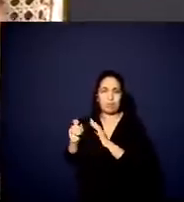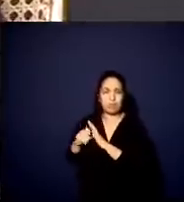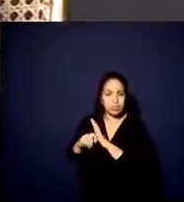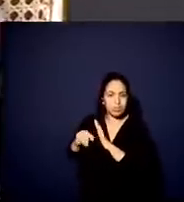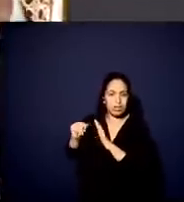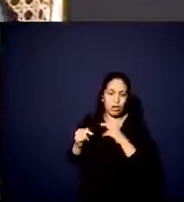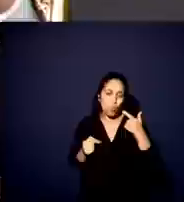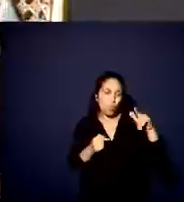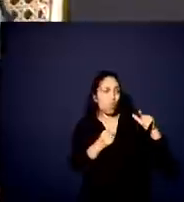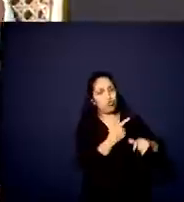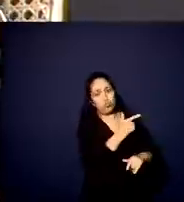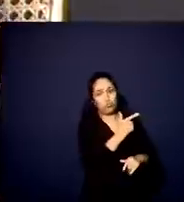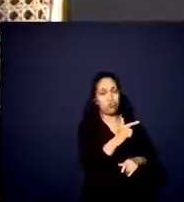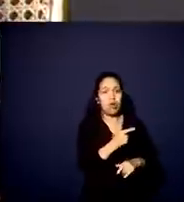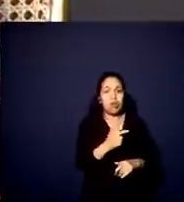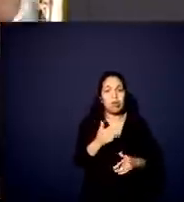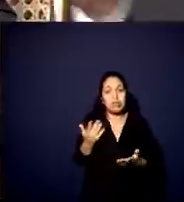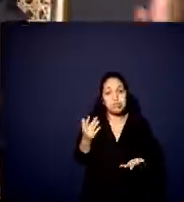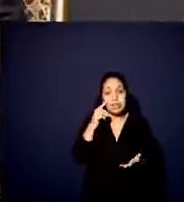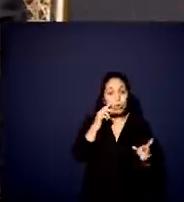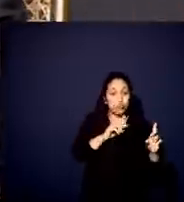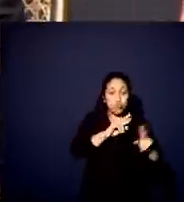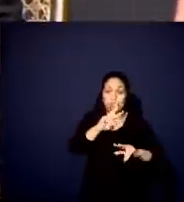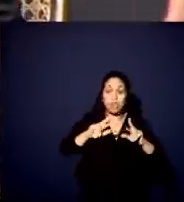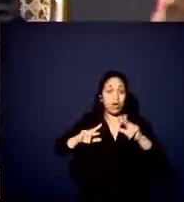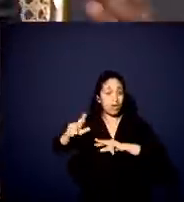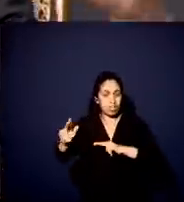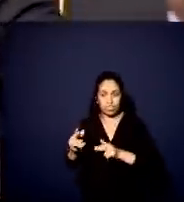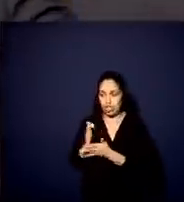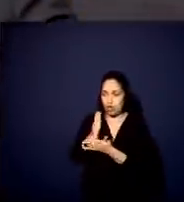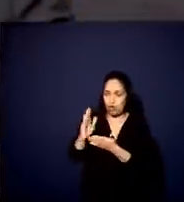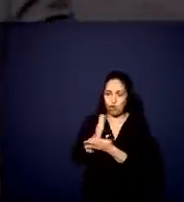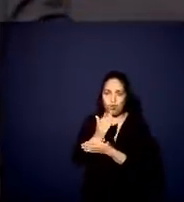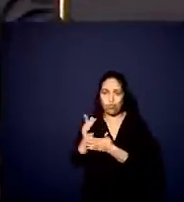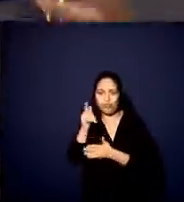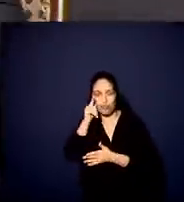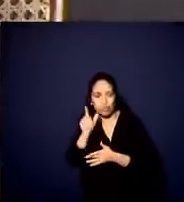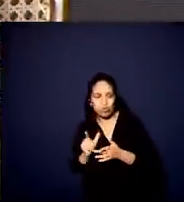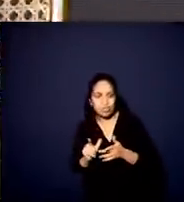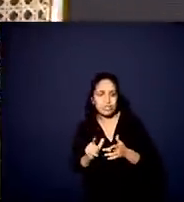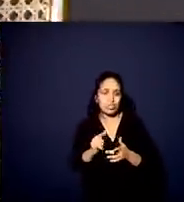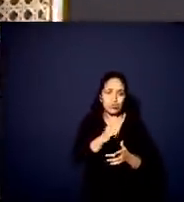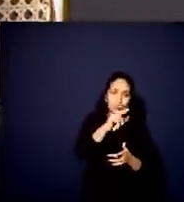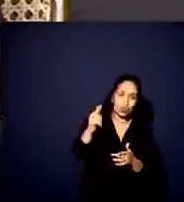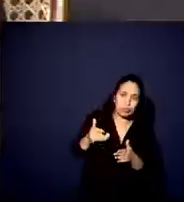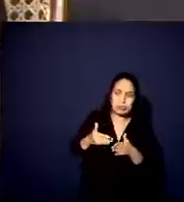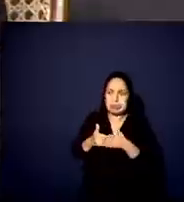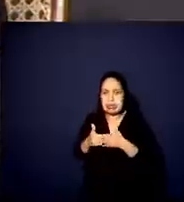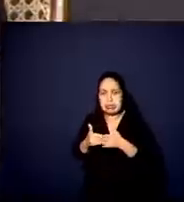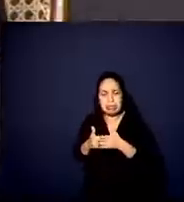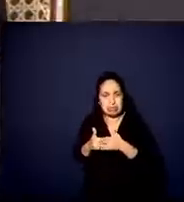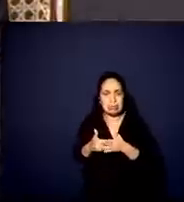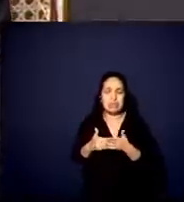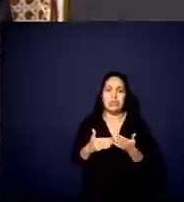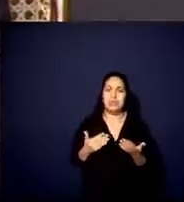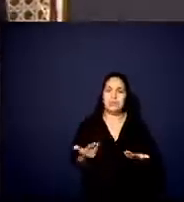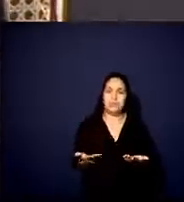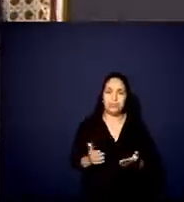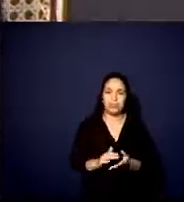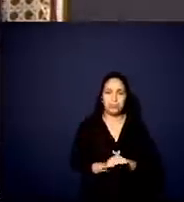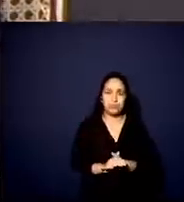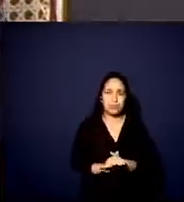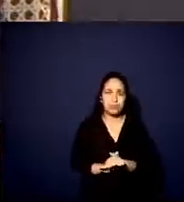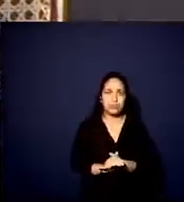estados não estão. Então, tem situações muito distintas. Alguns conseguiram liminares, uns mais abrangentes, outros mais restritivas. Então, não é tema